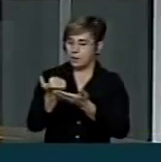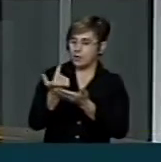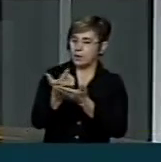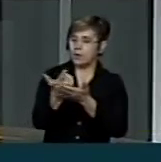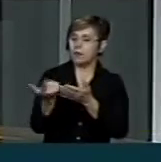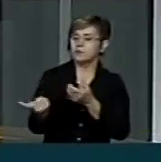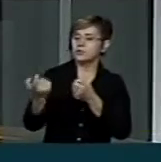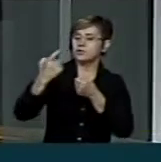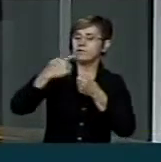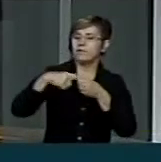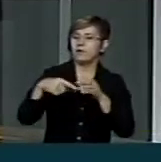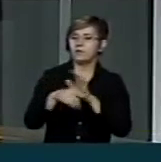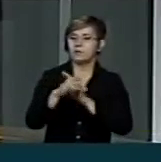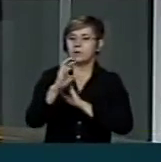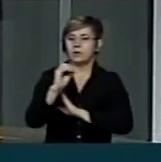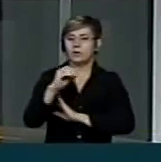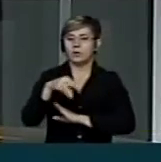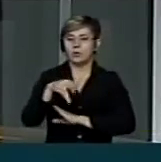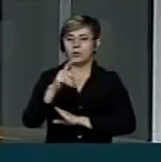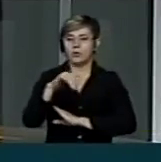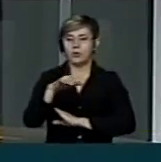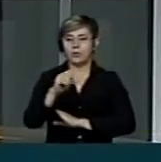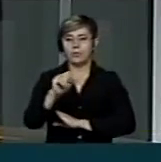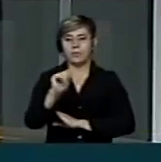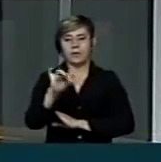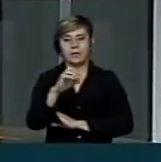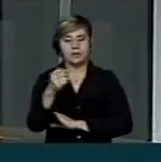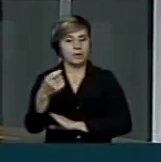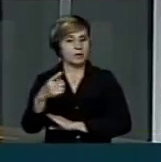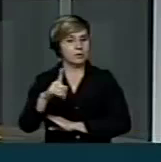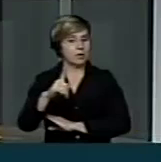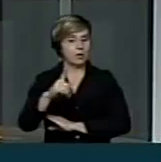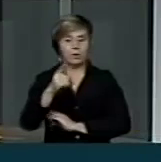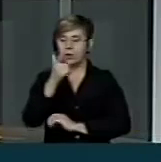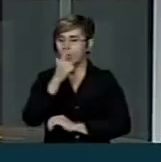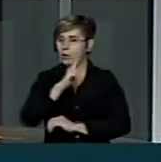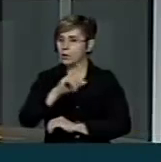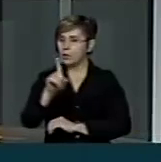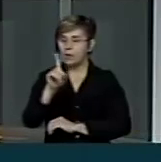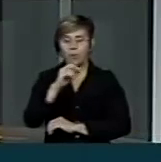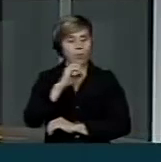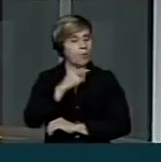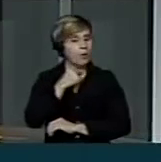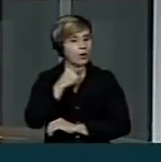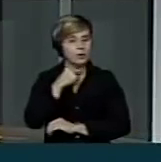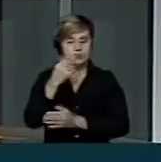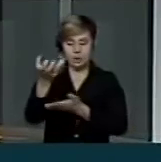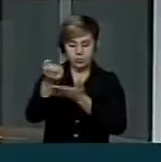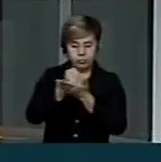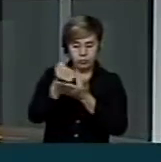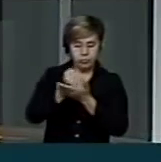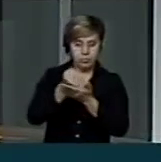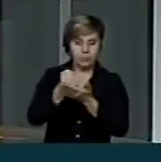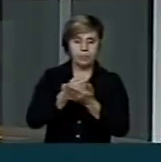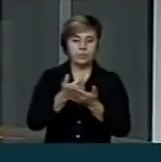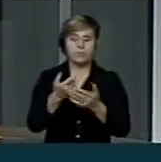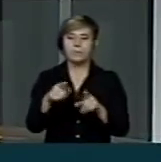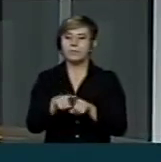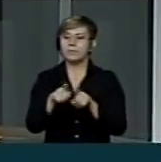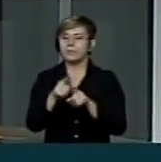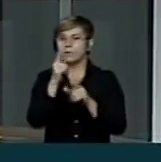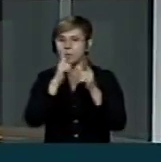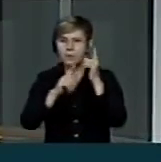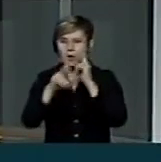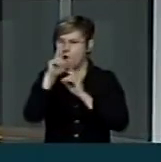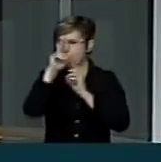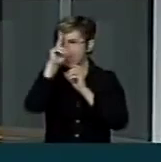que tinham um poder baixo de arrecadação, era mais estreita a sua